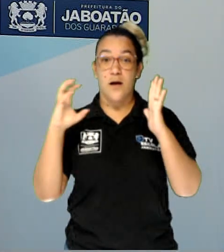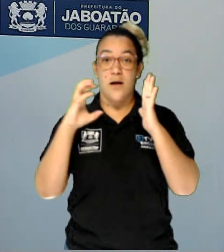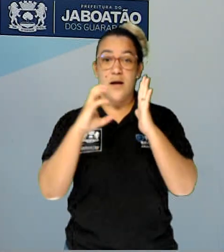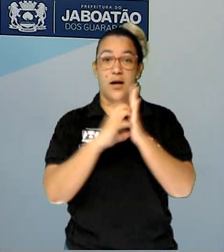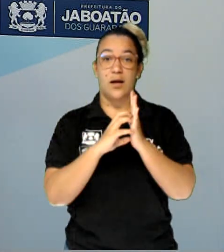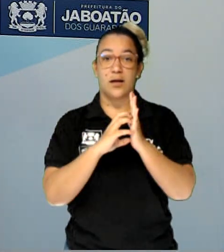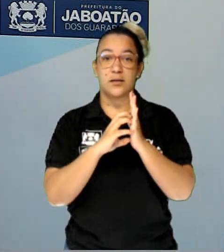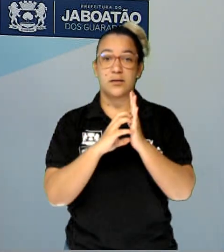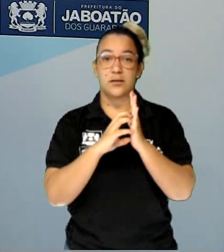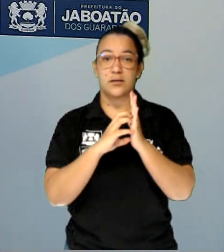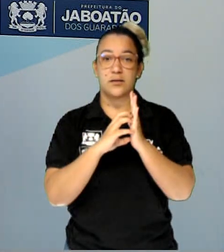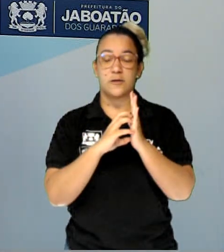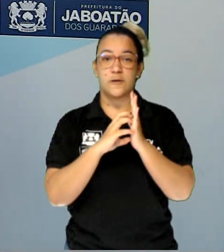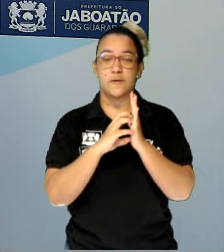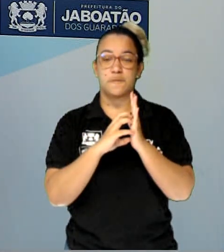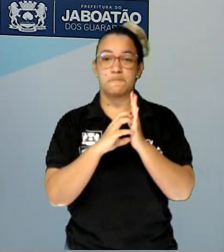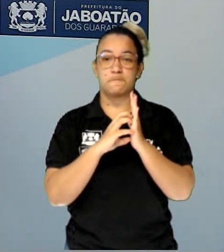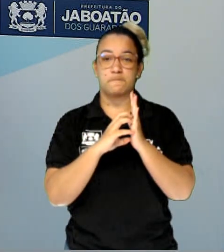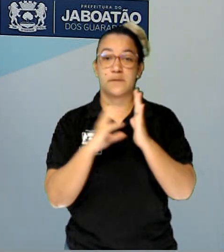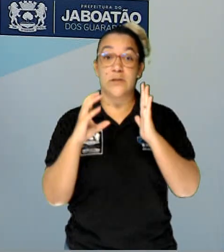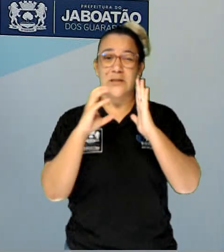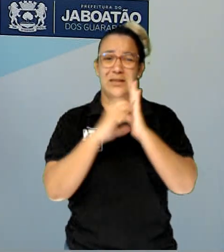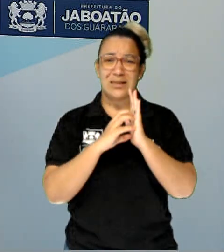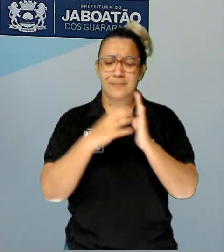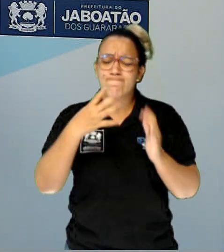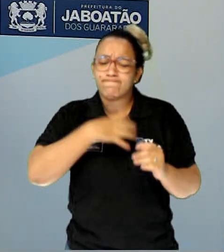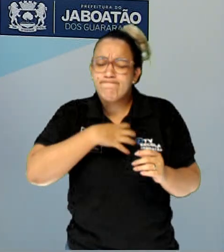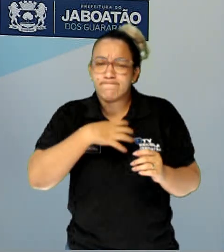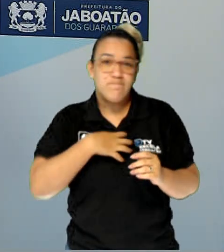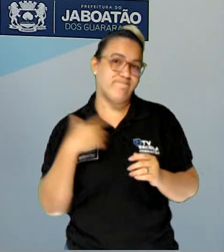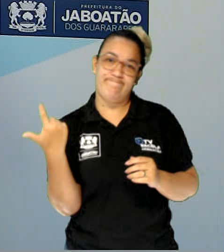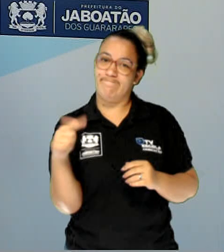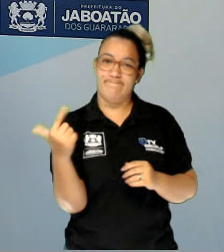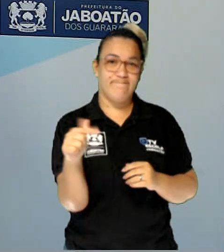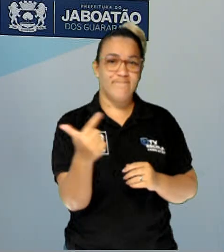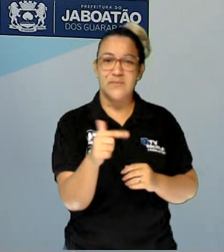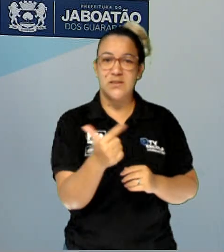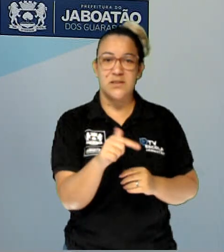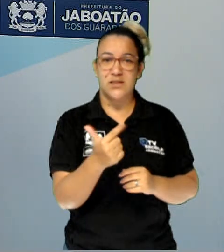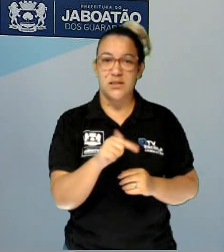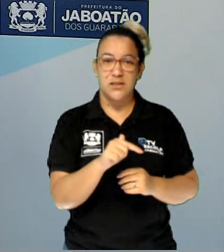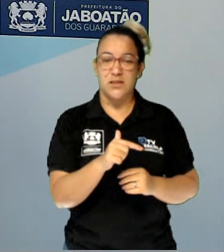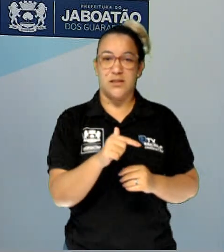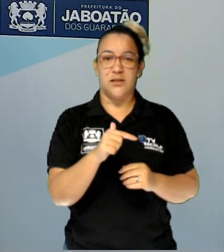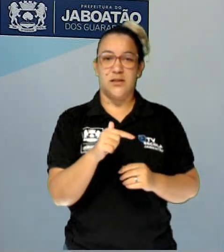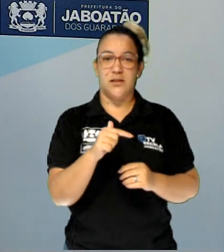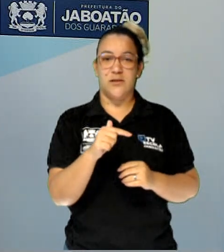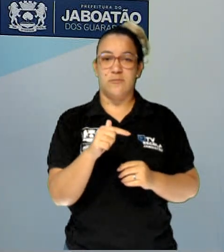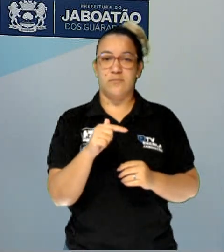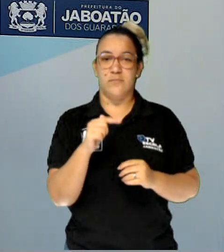não tem sintomas. O aparecimento de